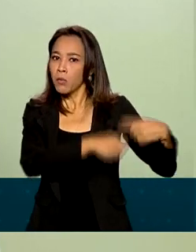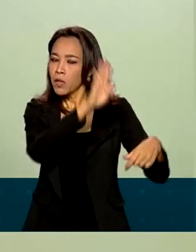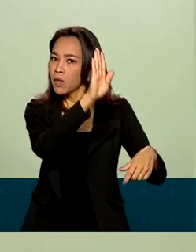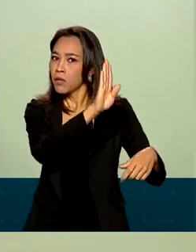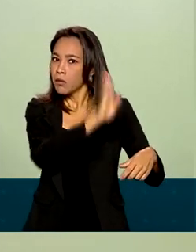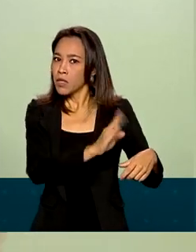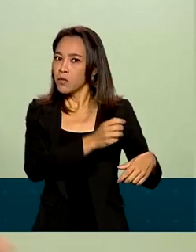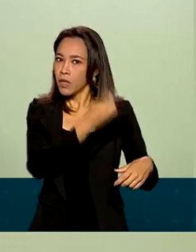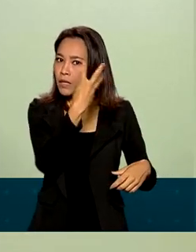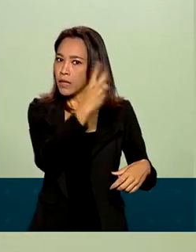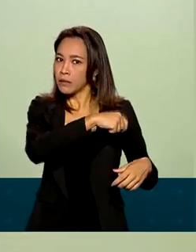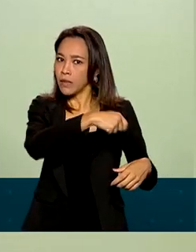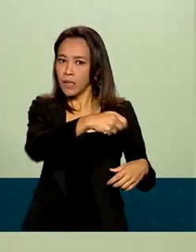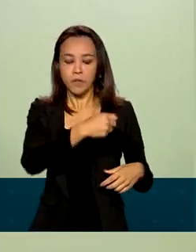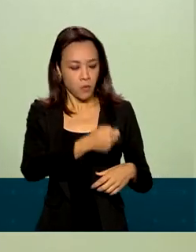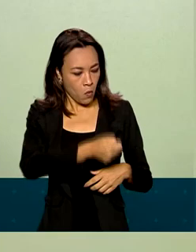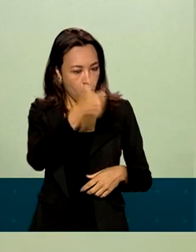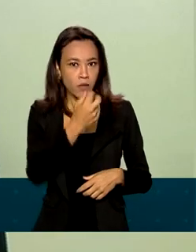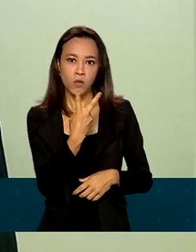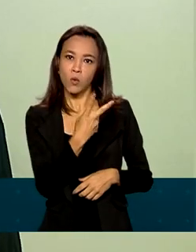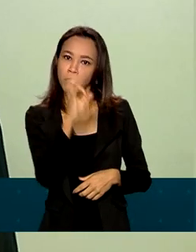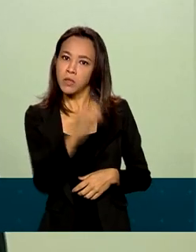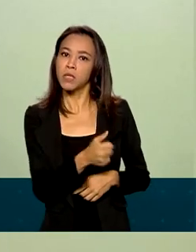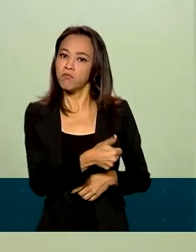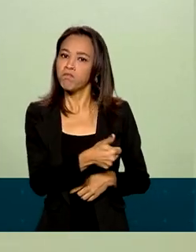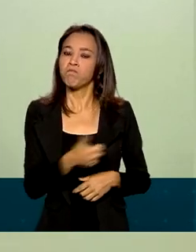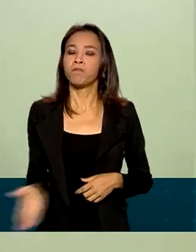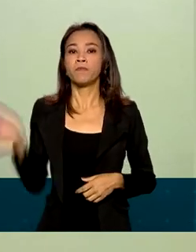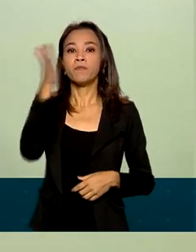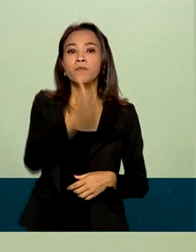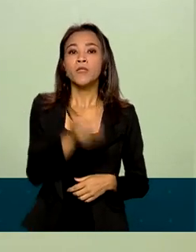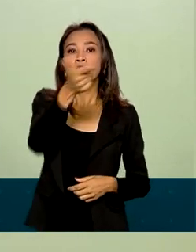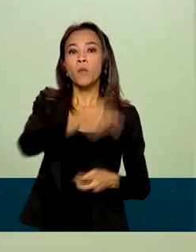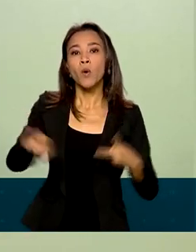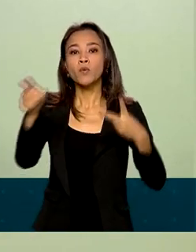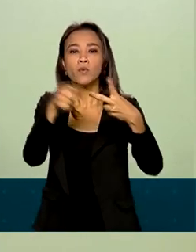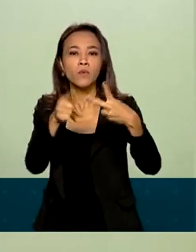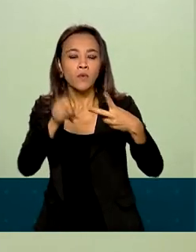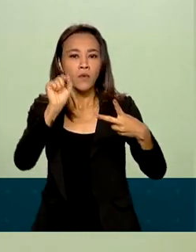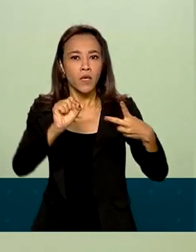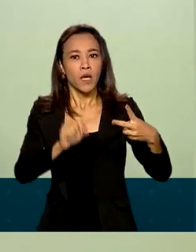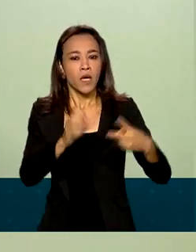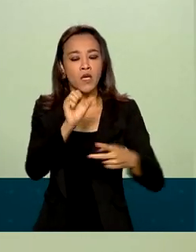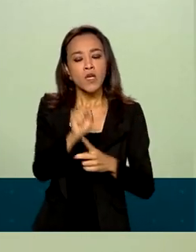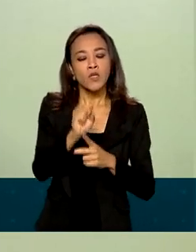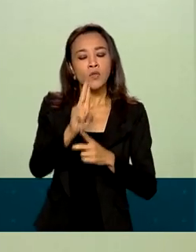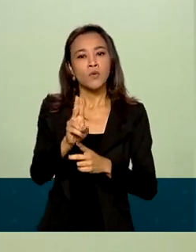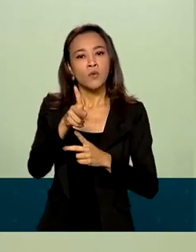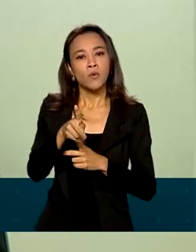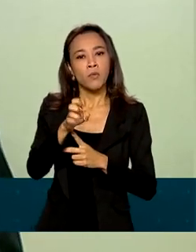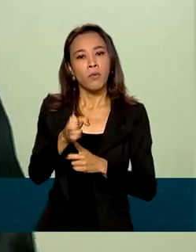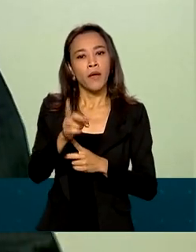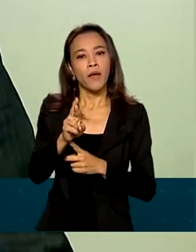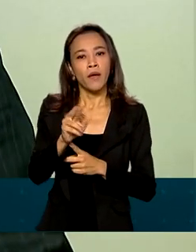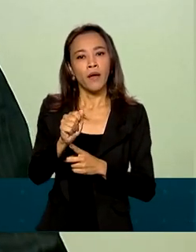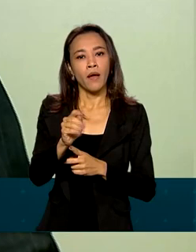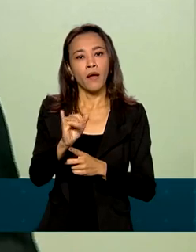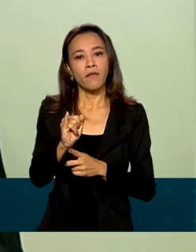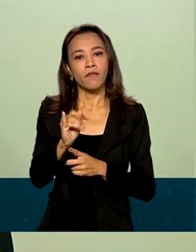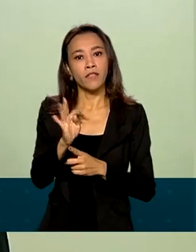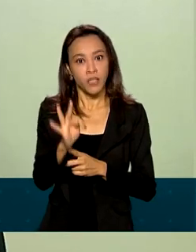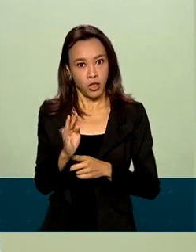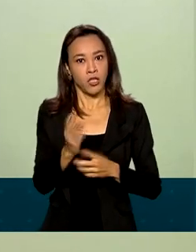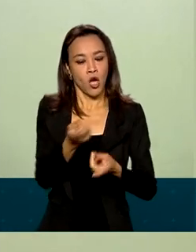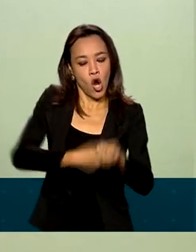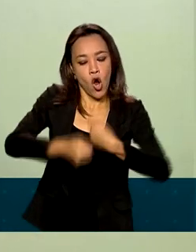trimestre deste ano, quase 2%, e também o resultado em termos de superávit comercial. Apenas para dar uma